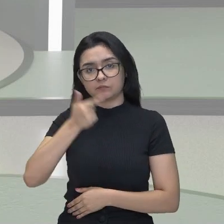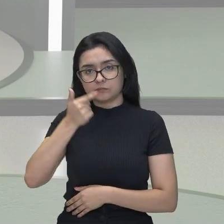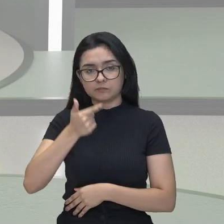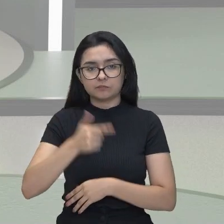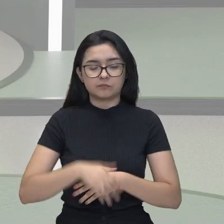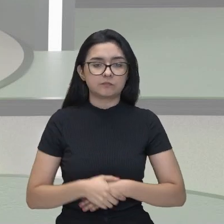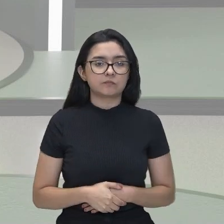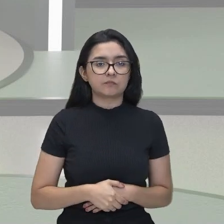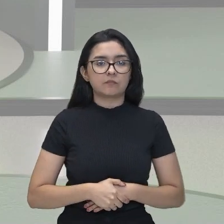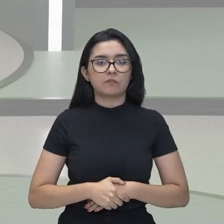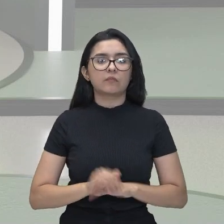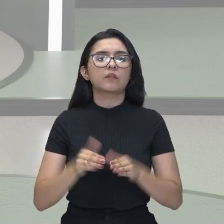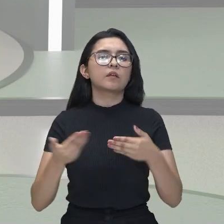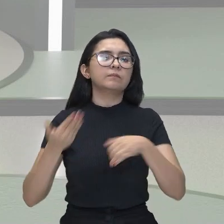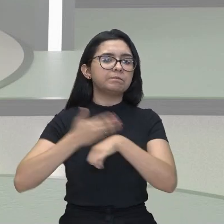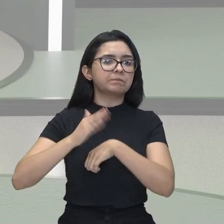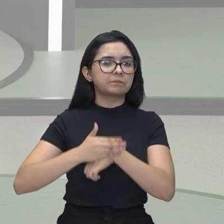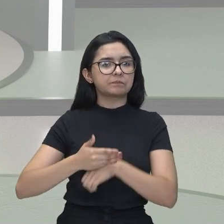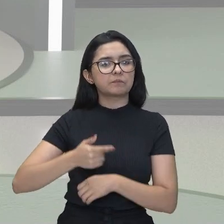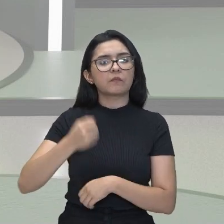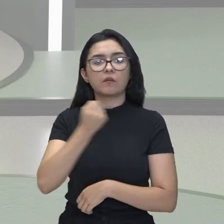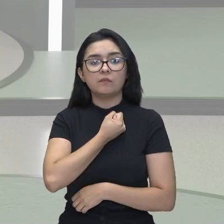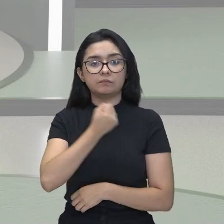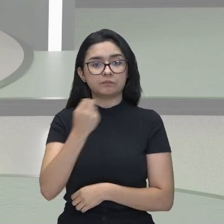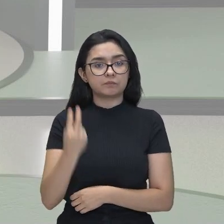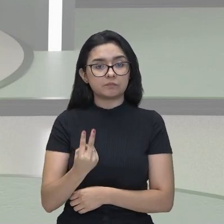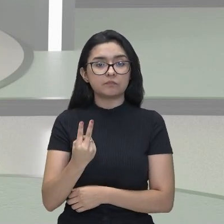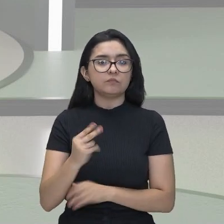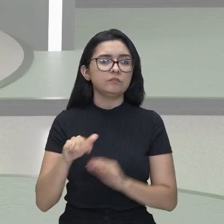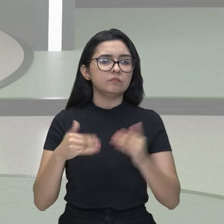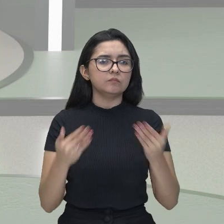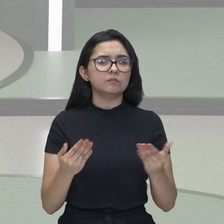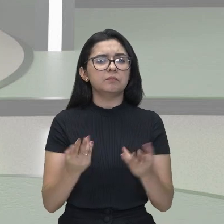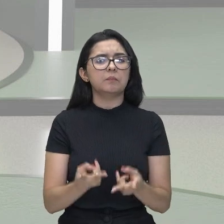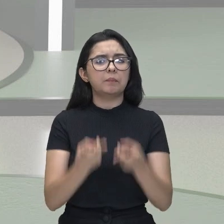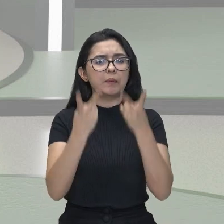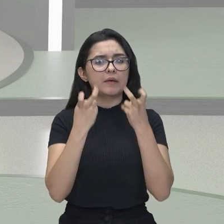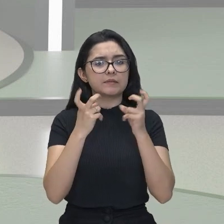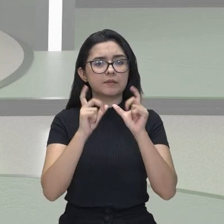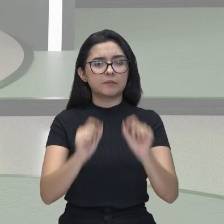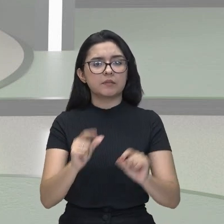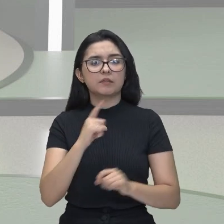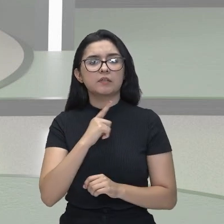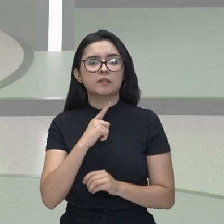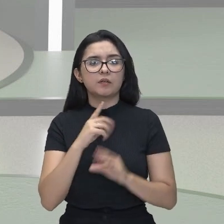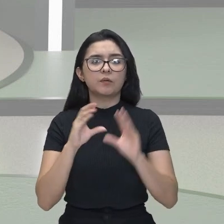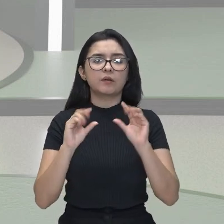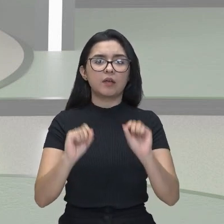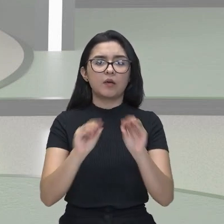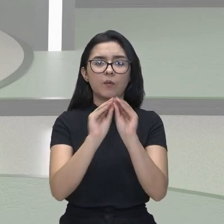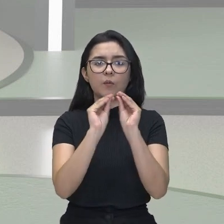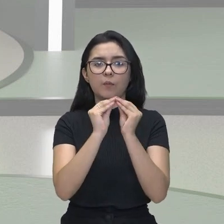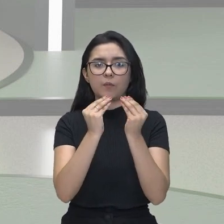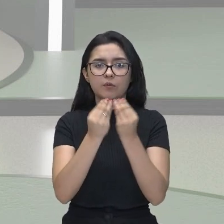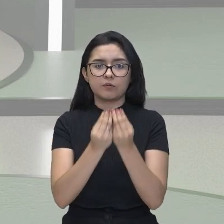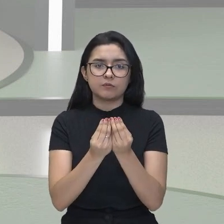Na aplicação 2, observe que eu tenho um composto cíclico, né?